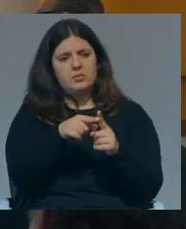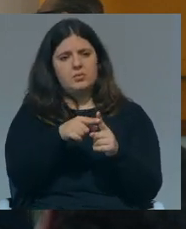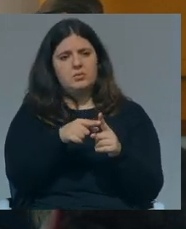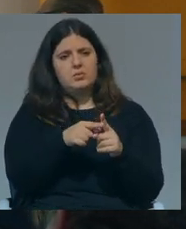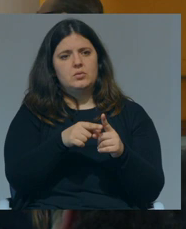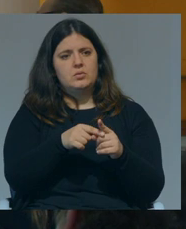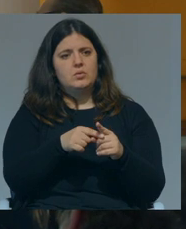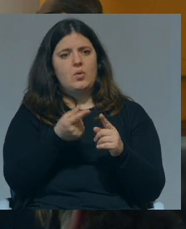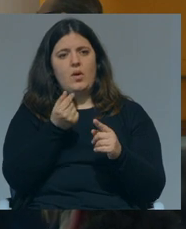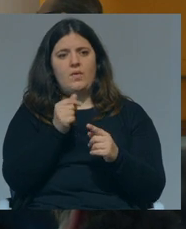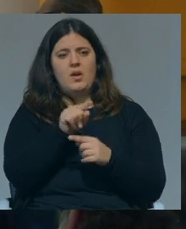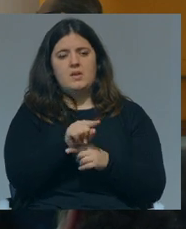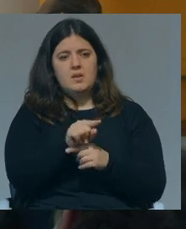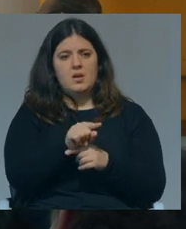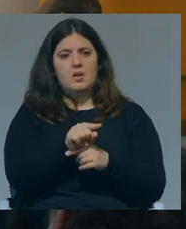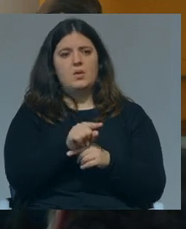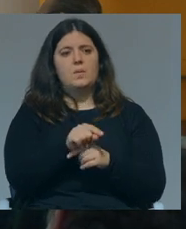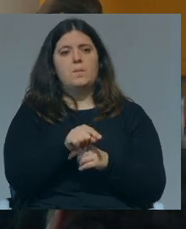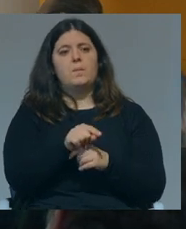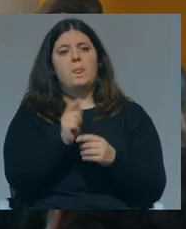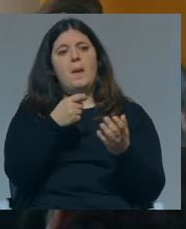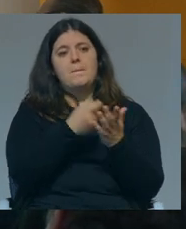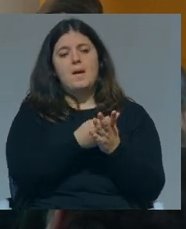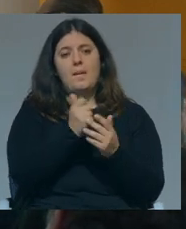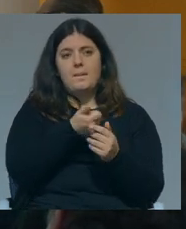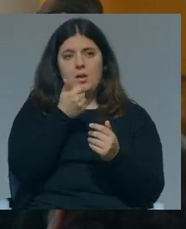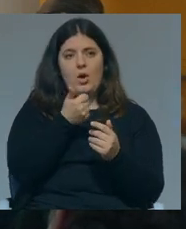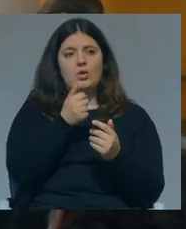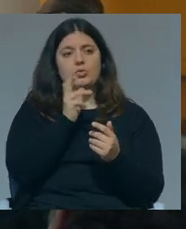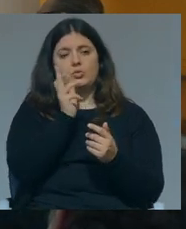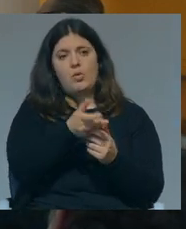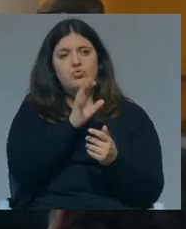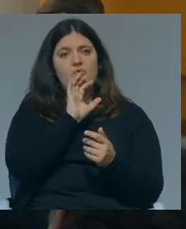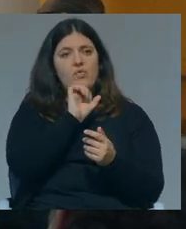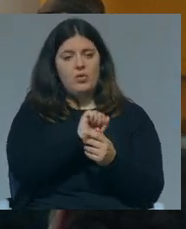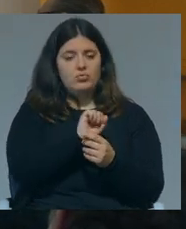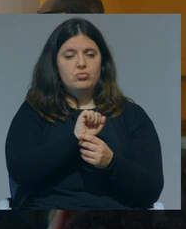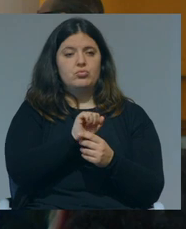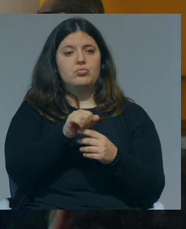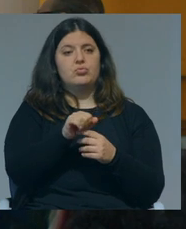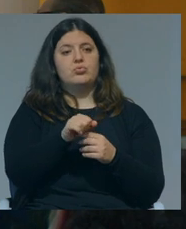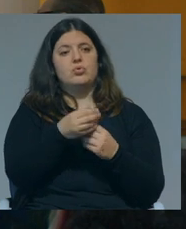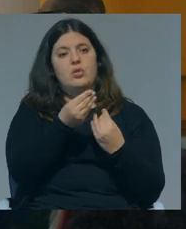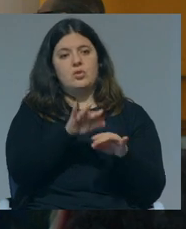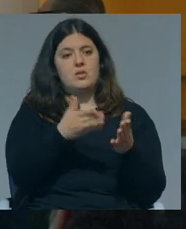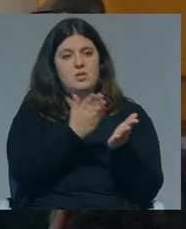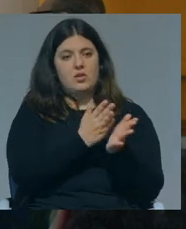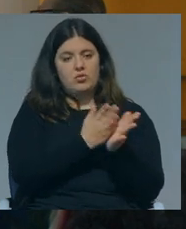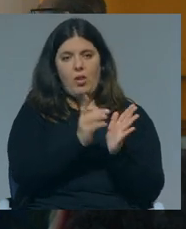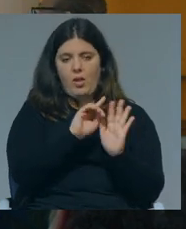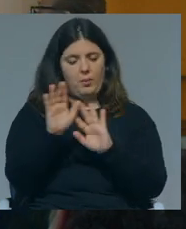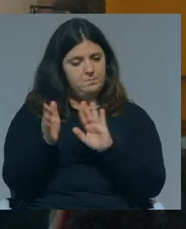no sentido financeiro, não era no sentido de pagar melhores respostas dos filhos e das crianças à escola,